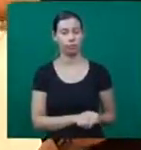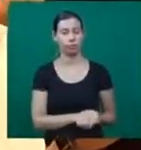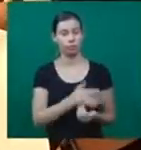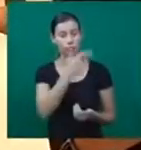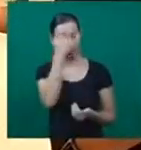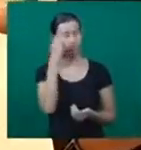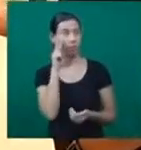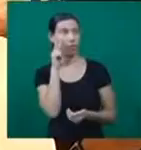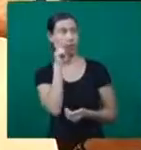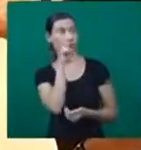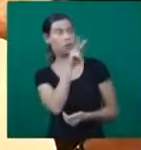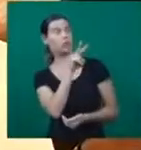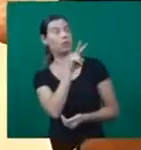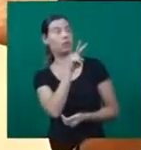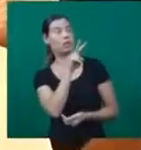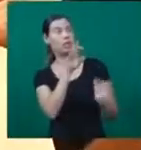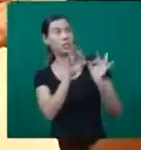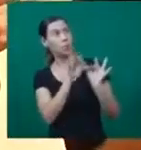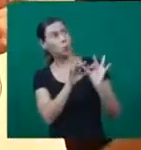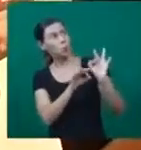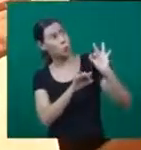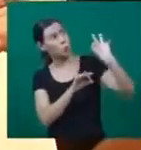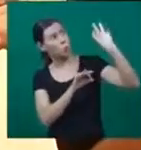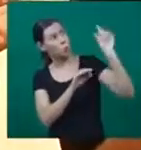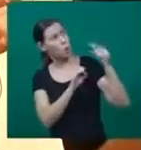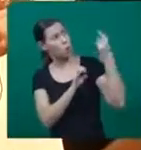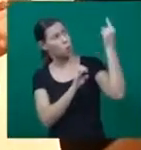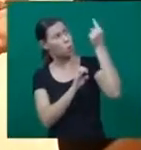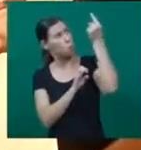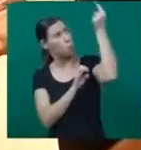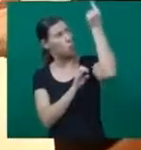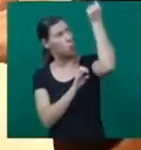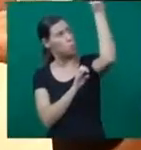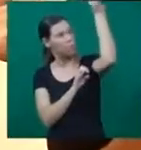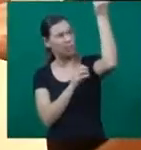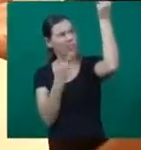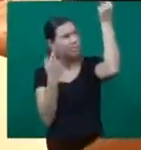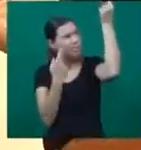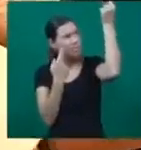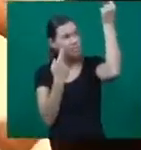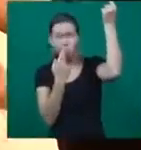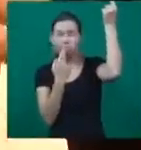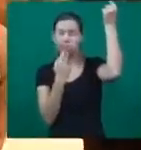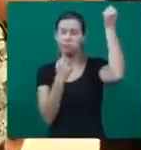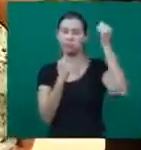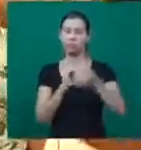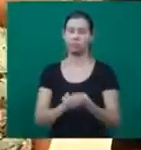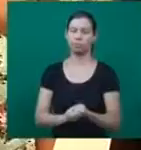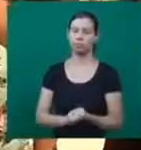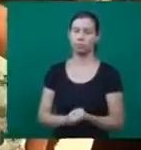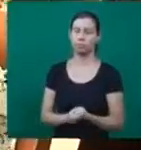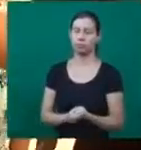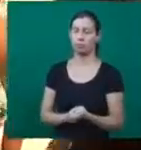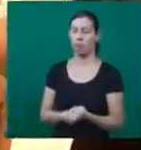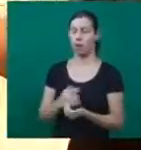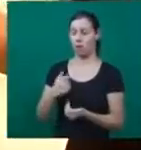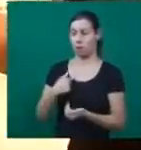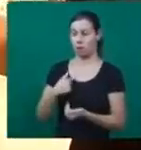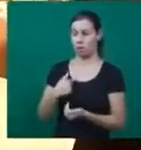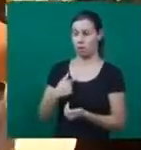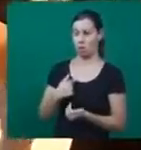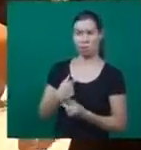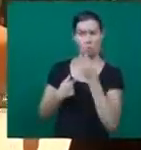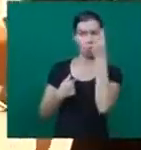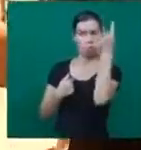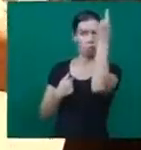por causa disso mesmo. Por causa do tamanho dele, que não é normal esse tamanho dele. Como é que é, Fernandinho? Você que é grande? Não. No